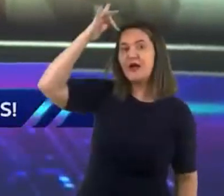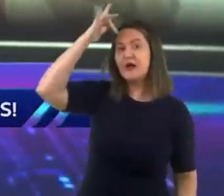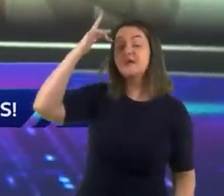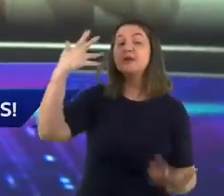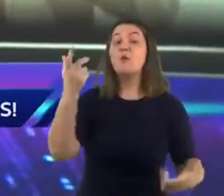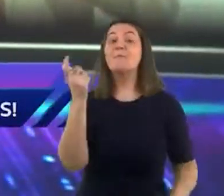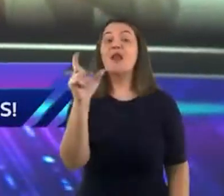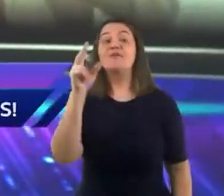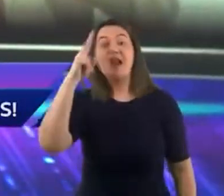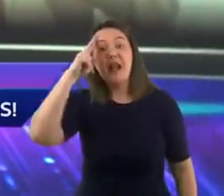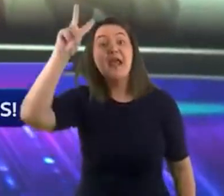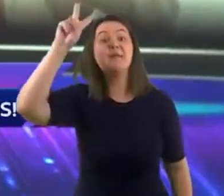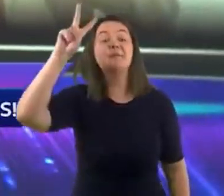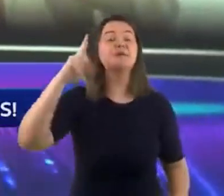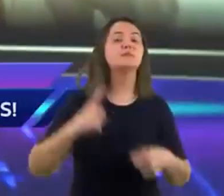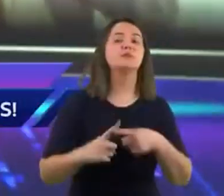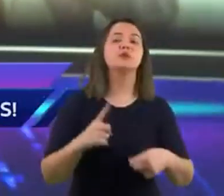o mundo esqueceu.